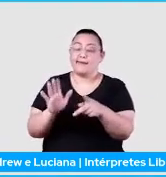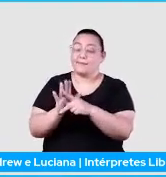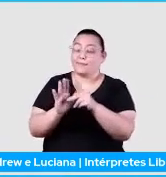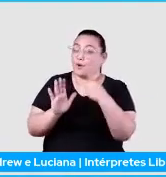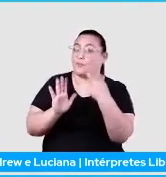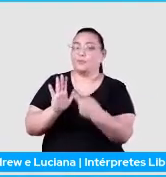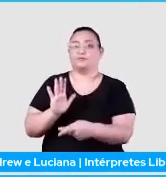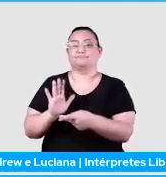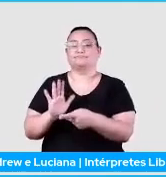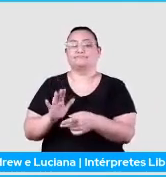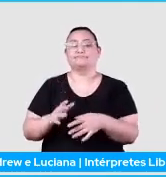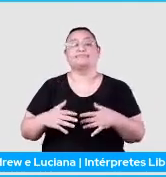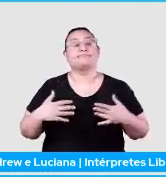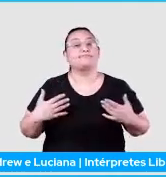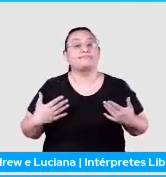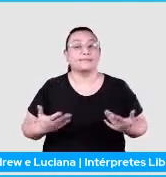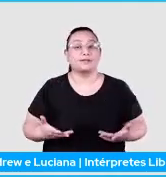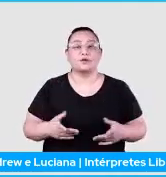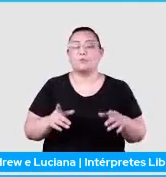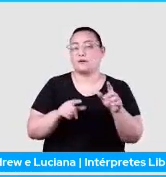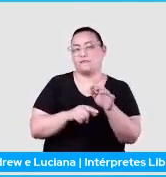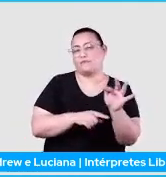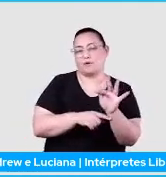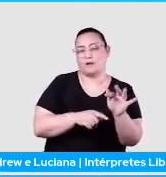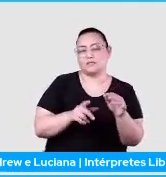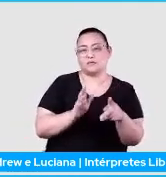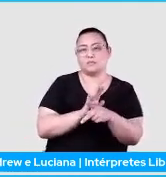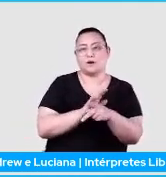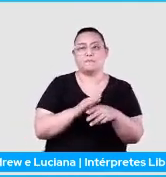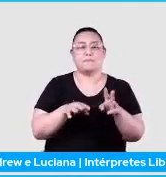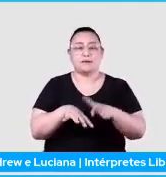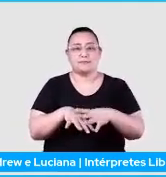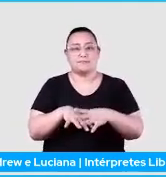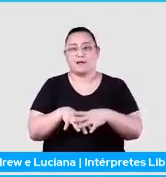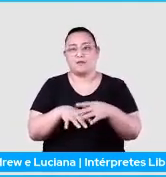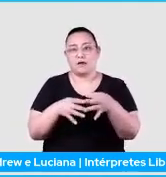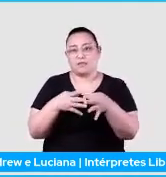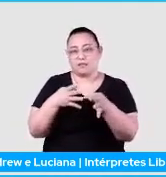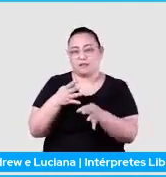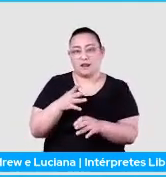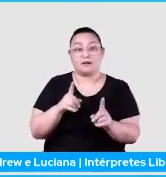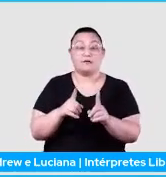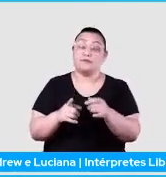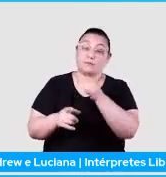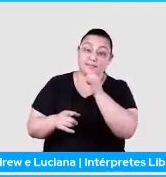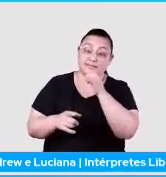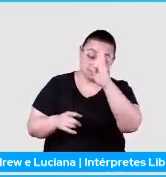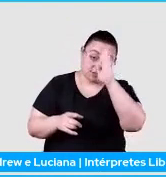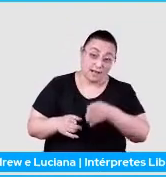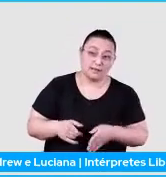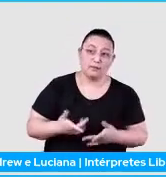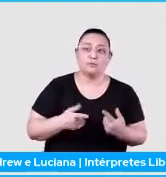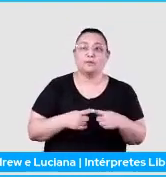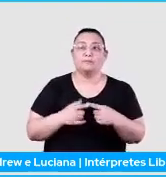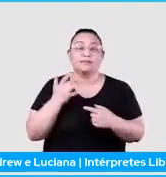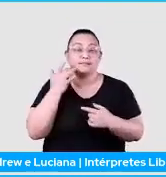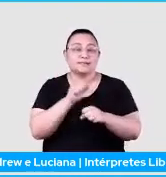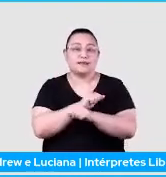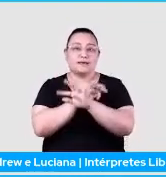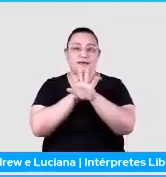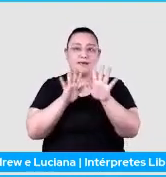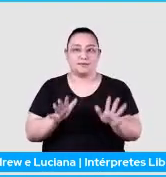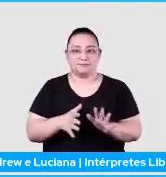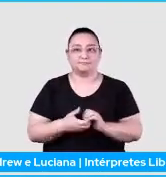E aí, aqui, é só uma formalização matemática, não vamos adentrar nisso, vamos logo para o exemplo, porque fica mais claro, né?